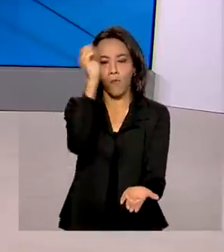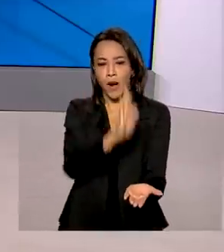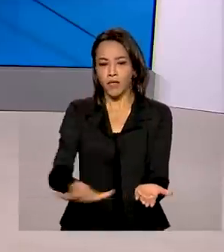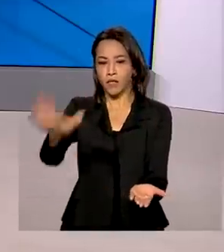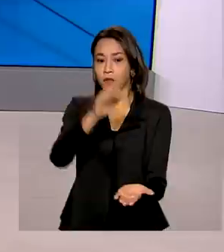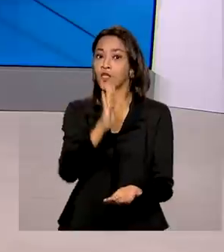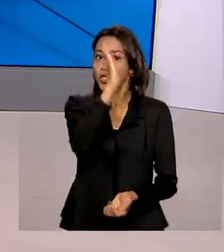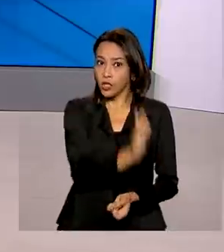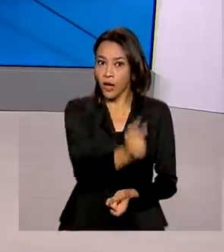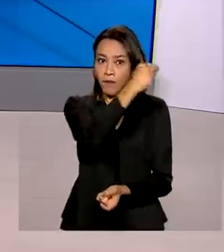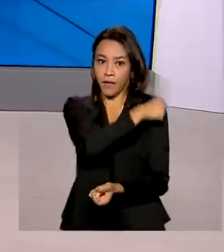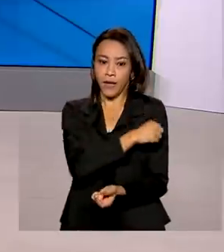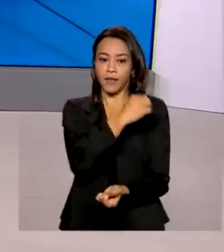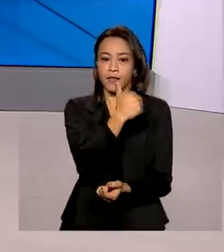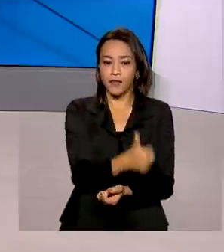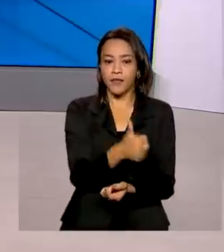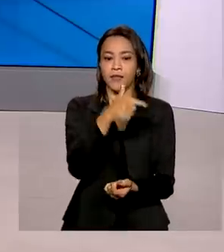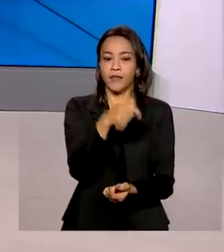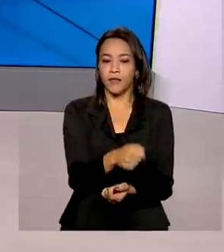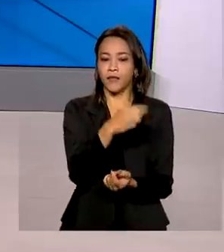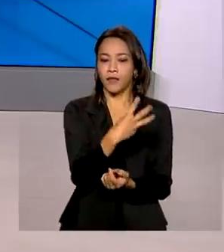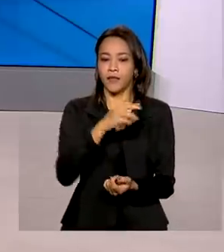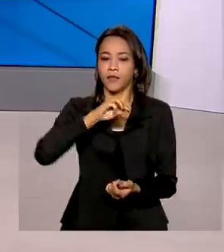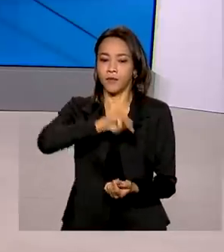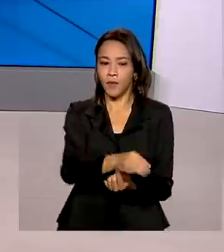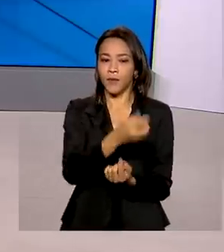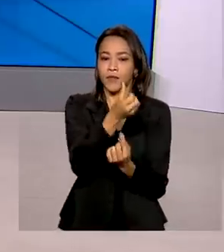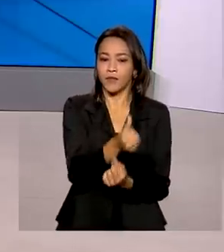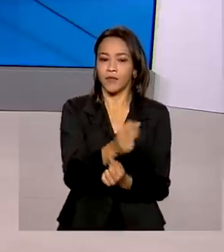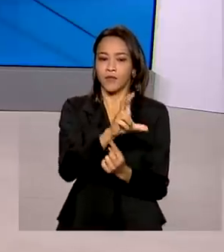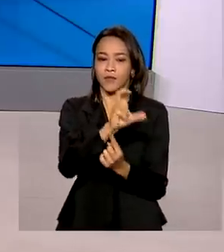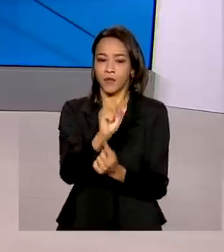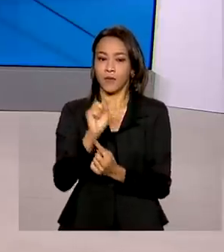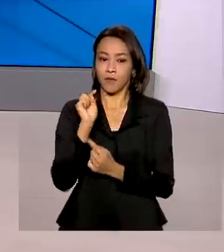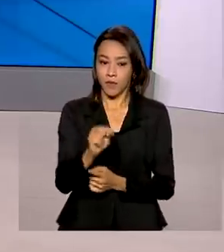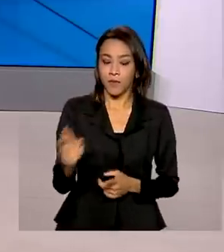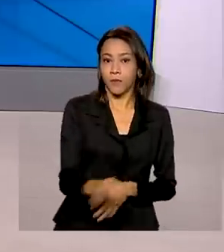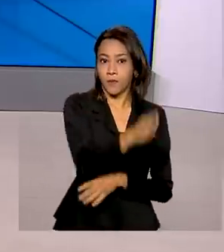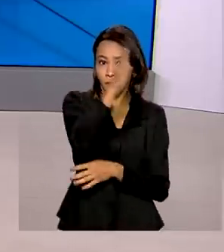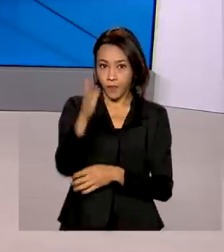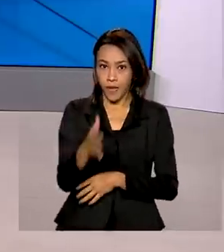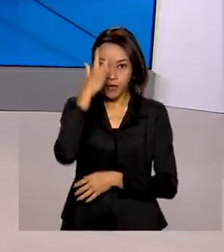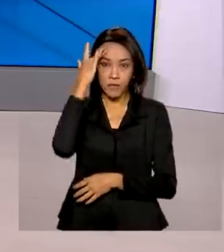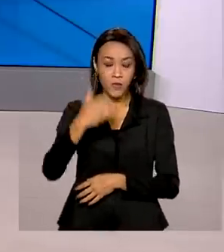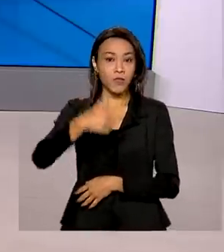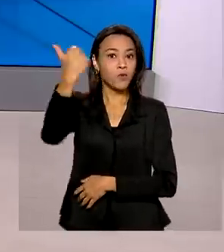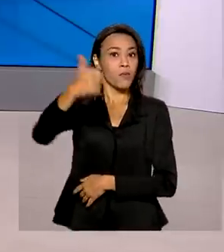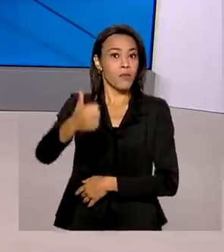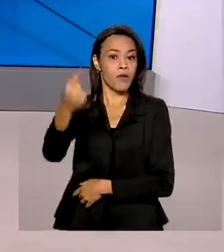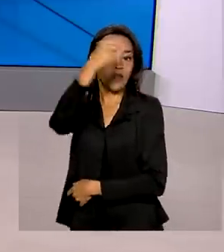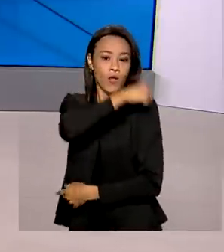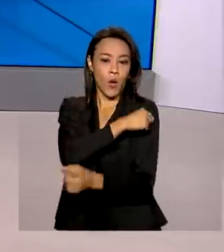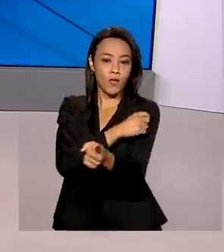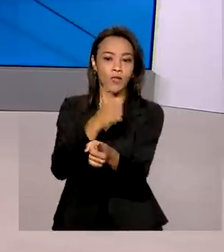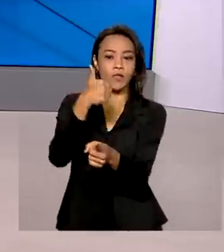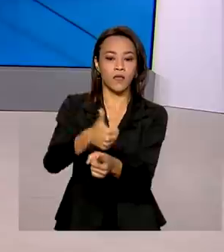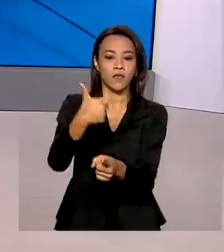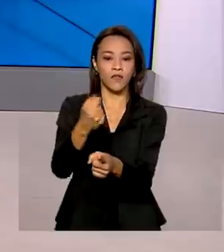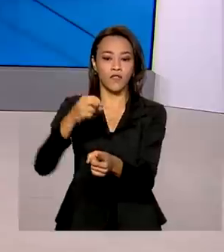somam 173 milhões, 650 mil. As pessoas vacinadas com a primeira dose, 120 milhões,